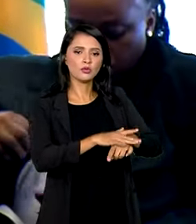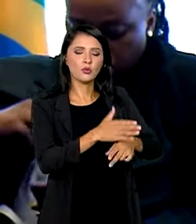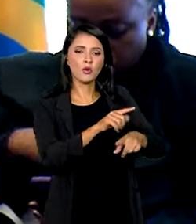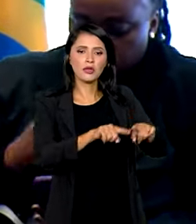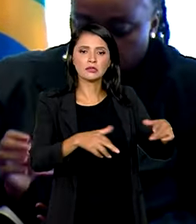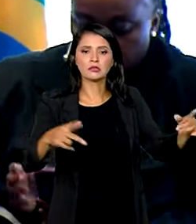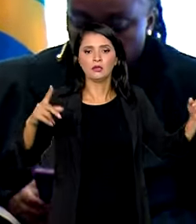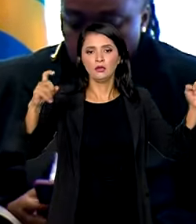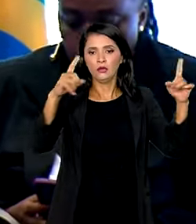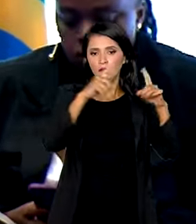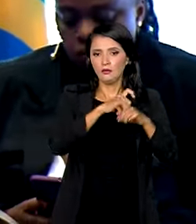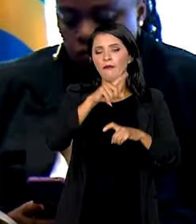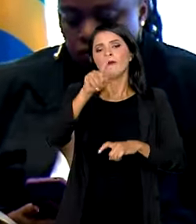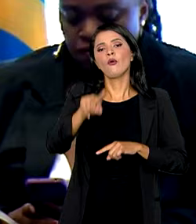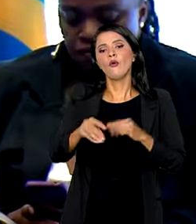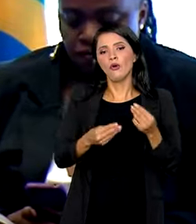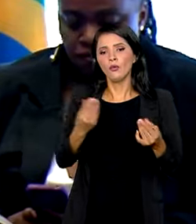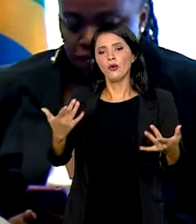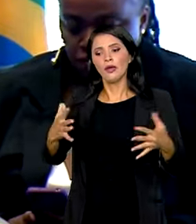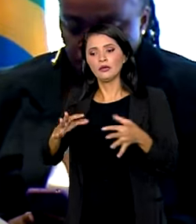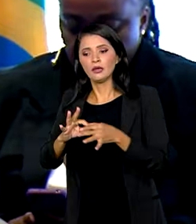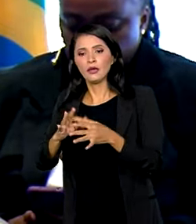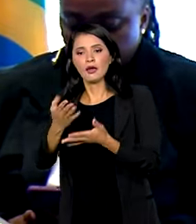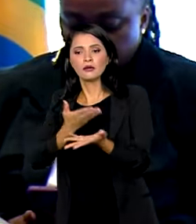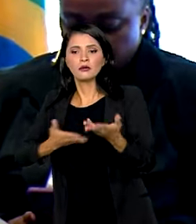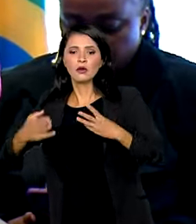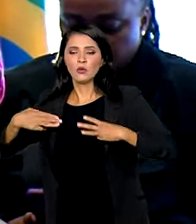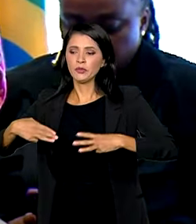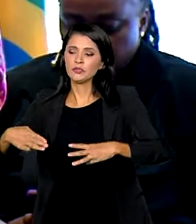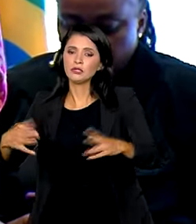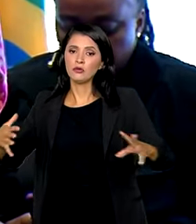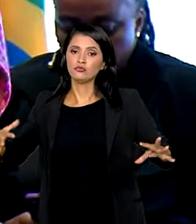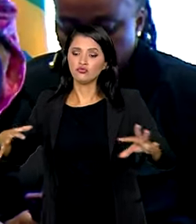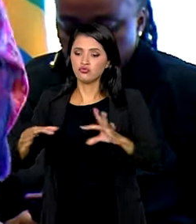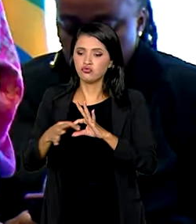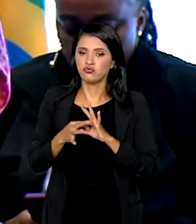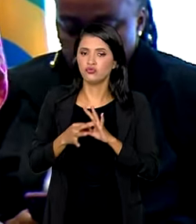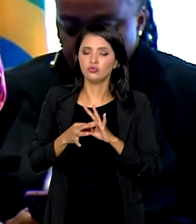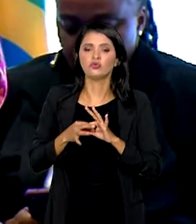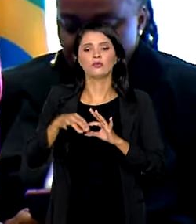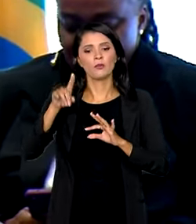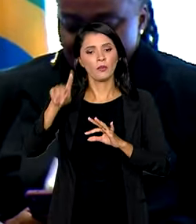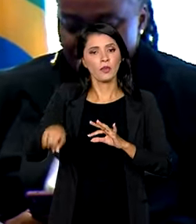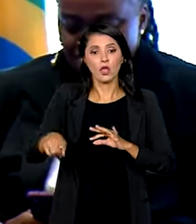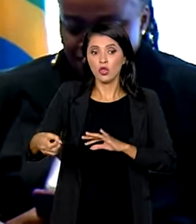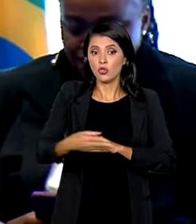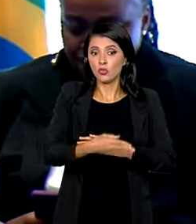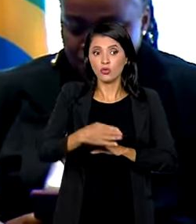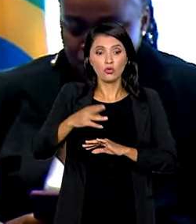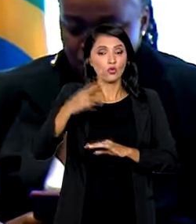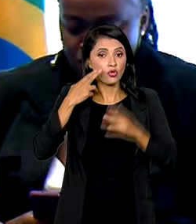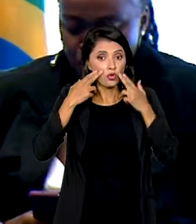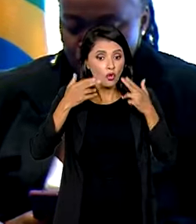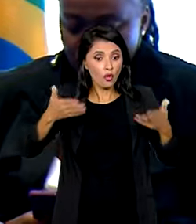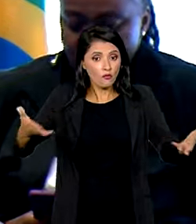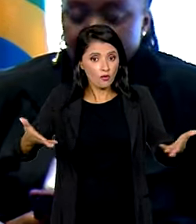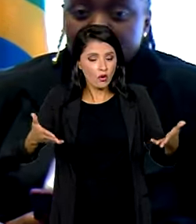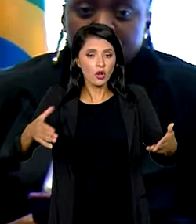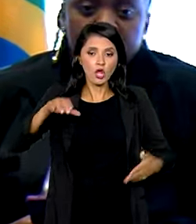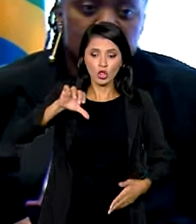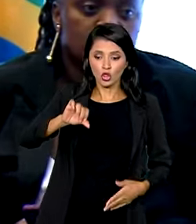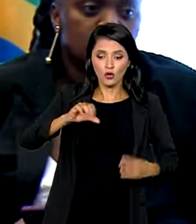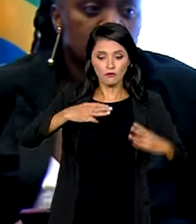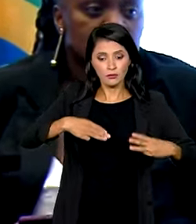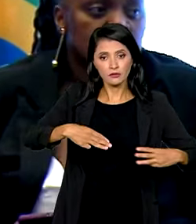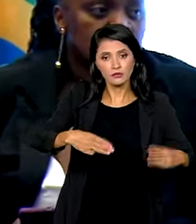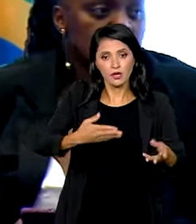complexas. É sempre integrar os ministérios e, de forma inédita, ter nove ministérios que